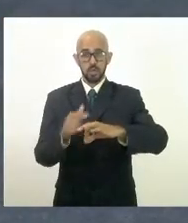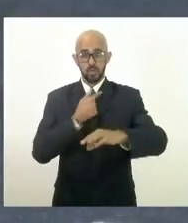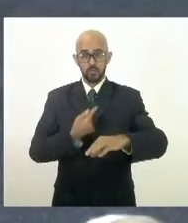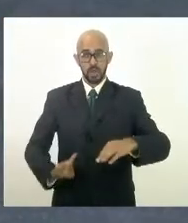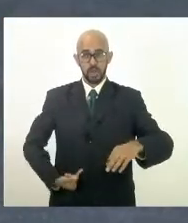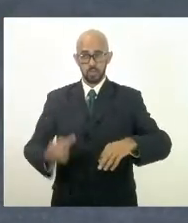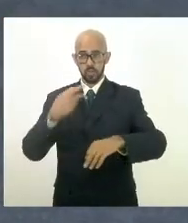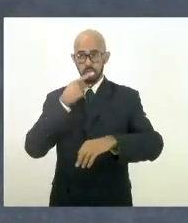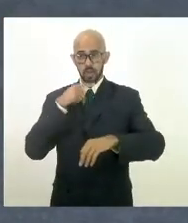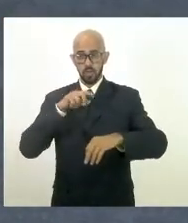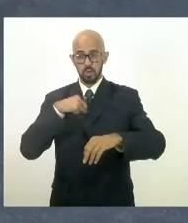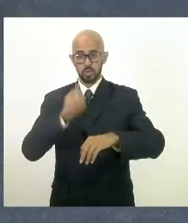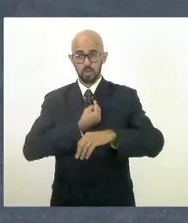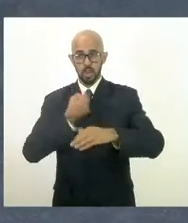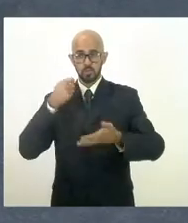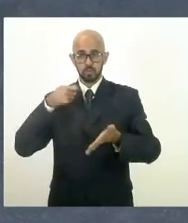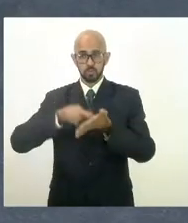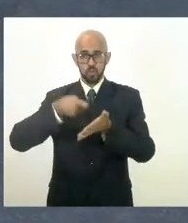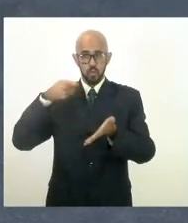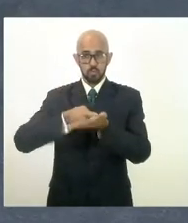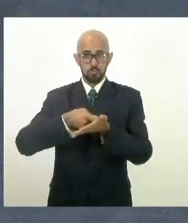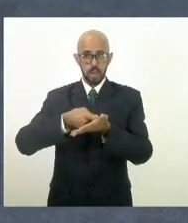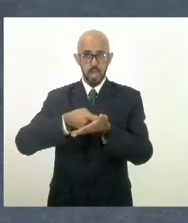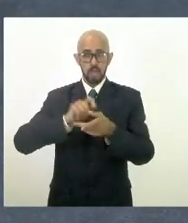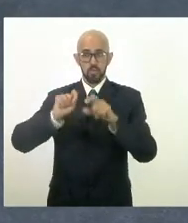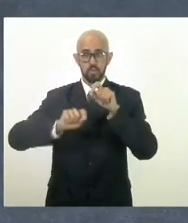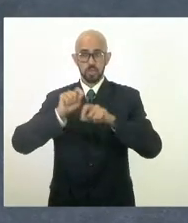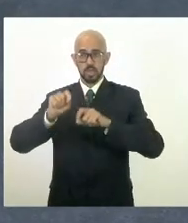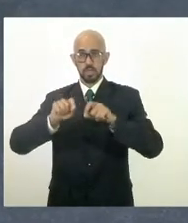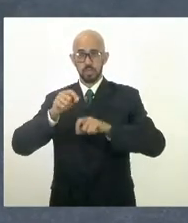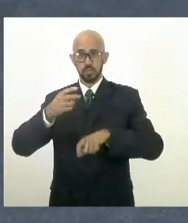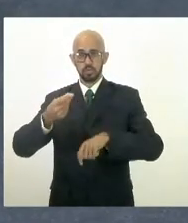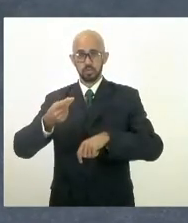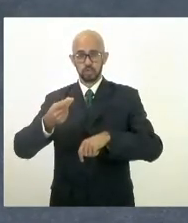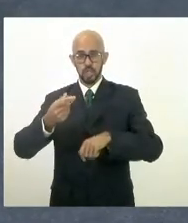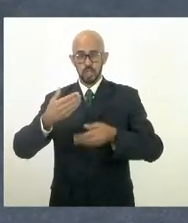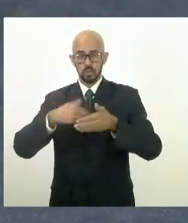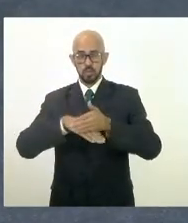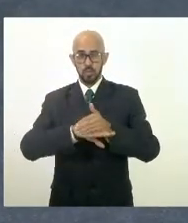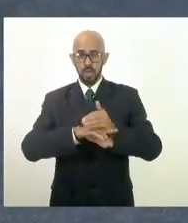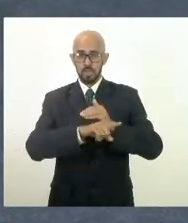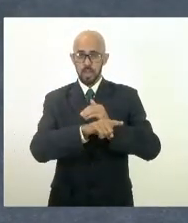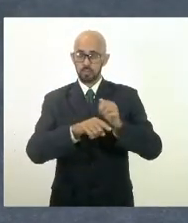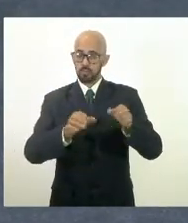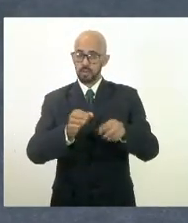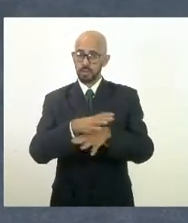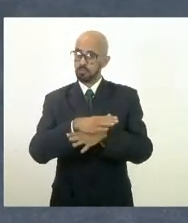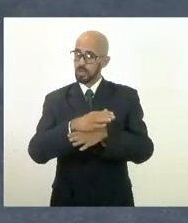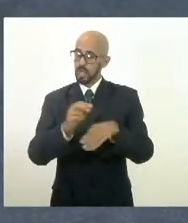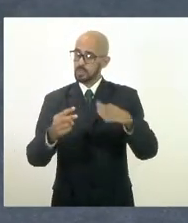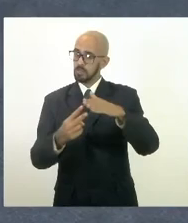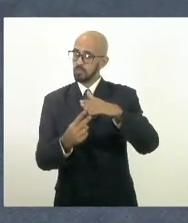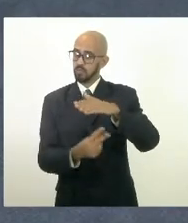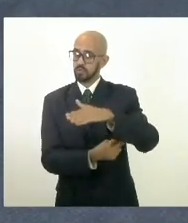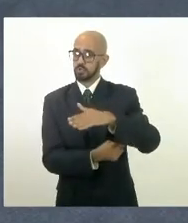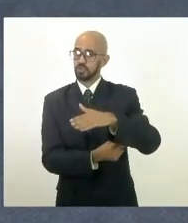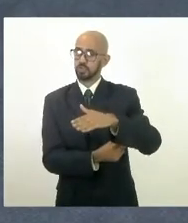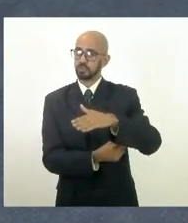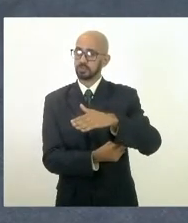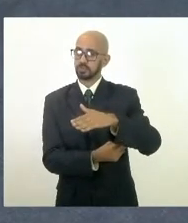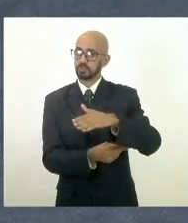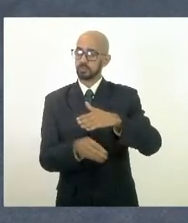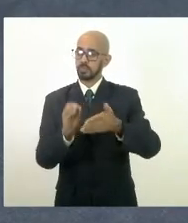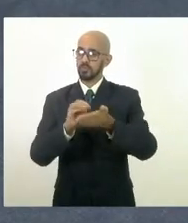gente vai cobrar aqui que o dinheiro que o dinheiro está reservado para terminar essa ponte que